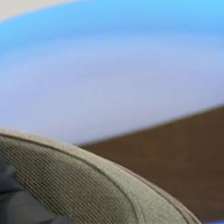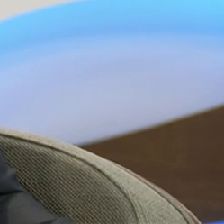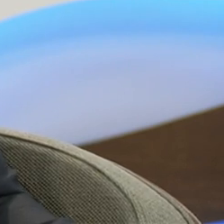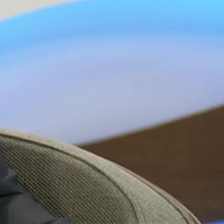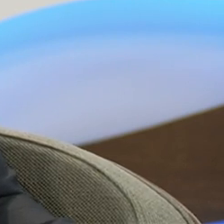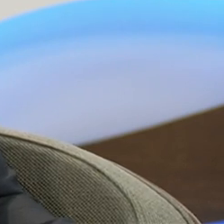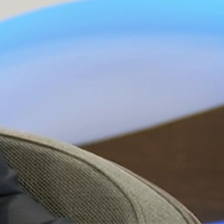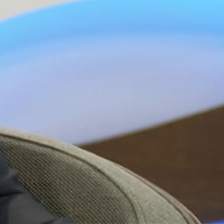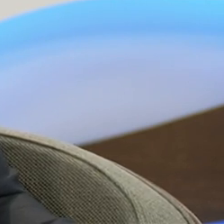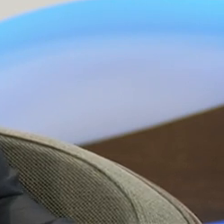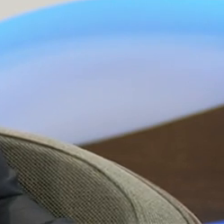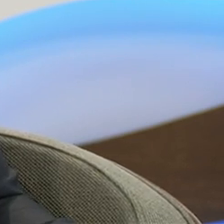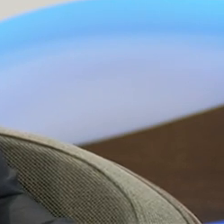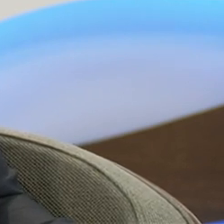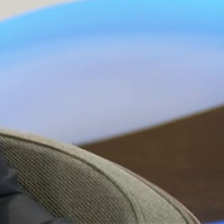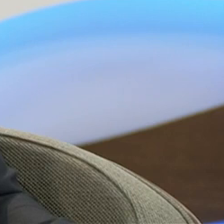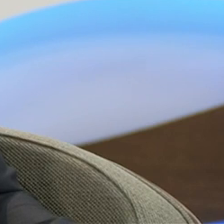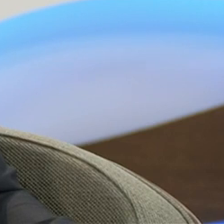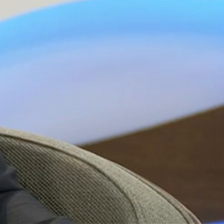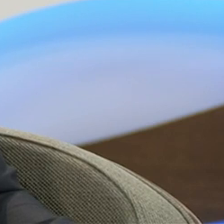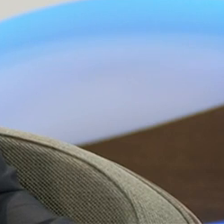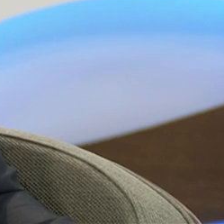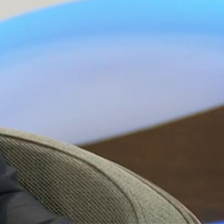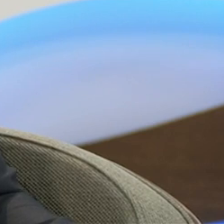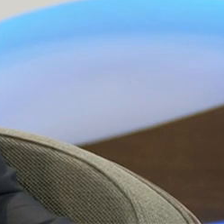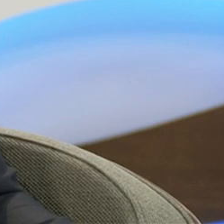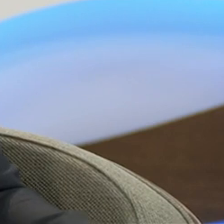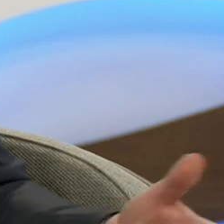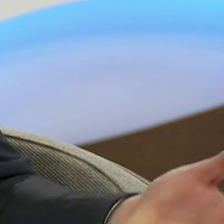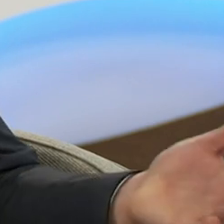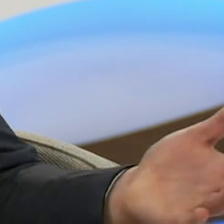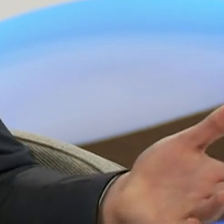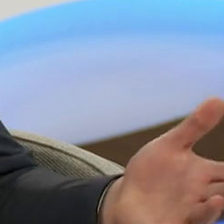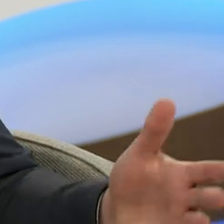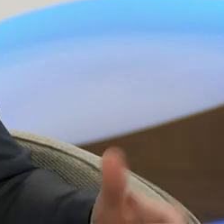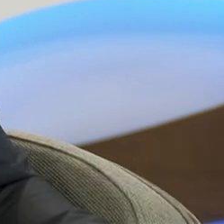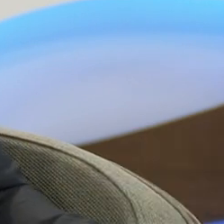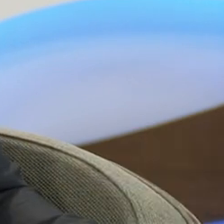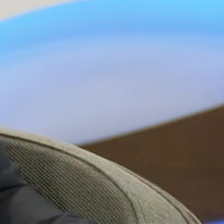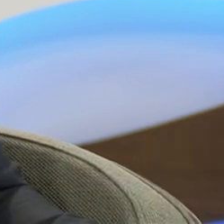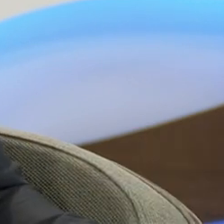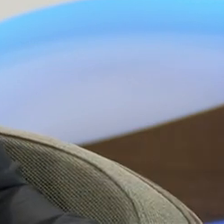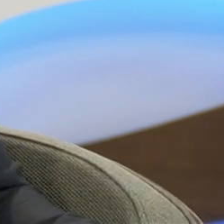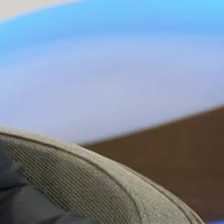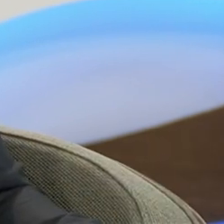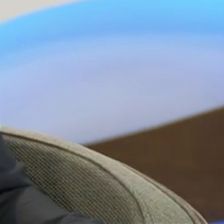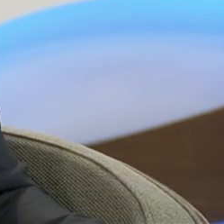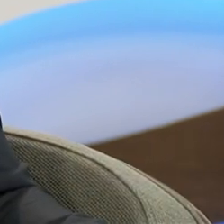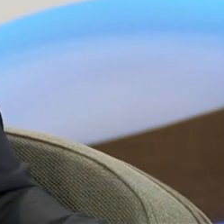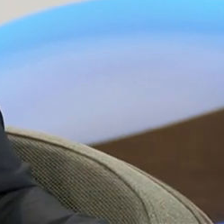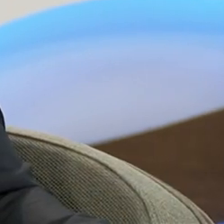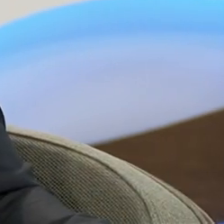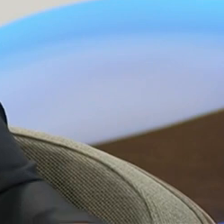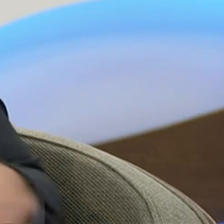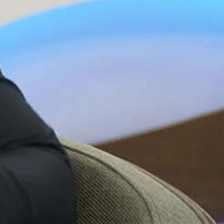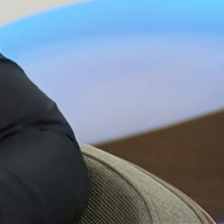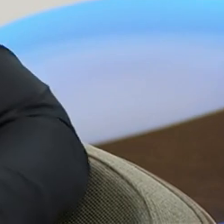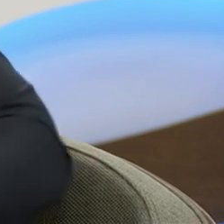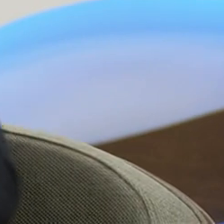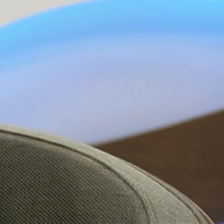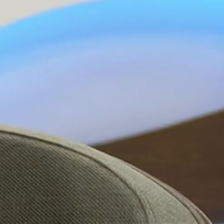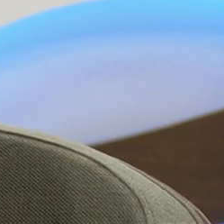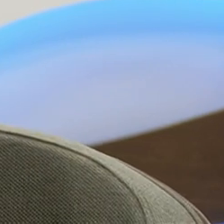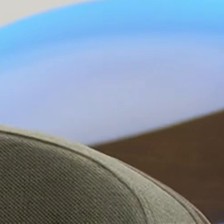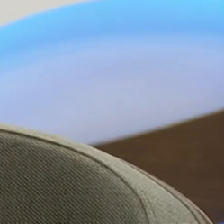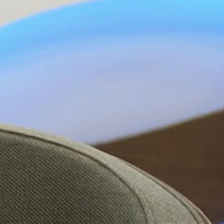fazer a sua posição ficar muito clara em relação a esses temas que serão, inevitavelmente, aí sim de oposição a política que o